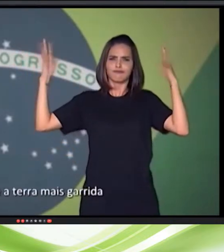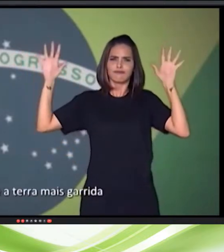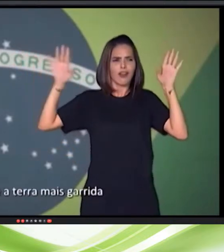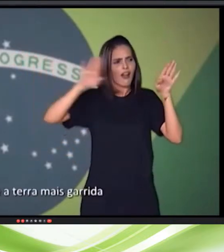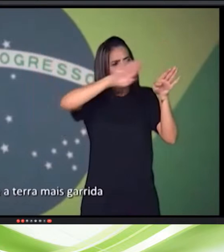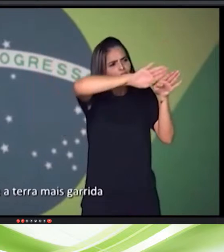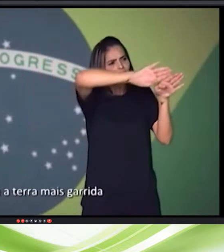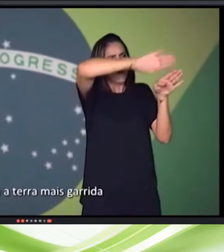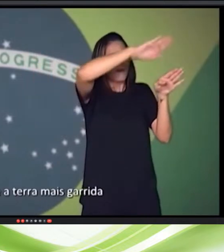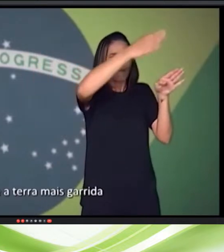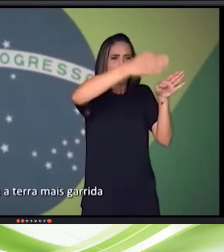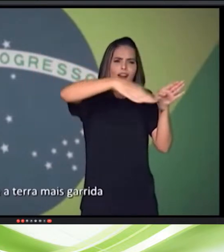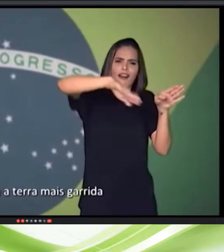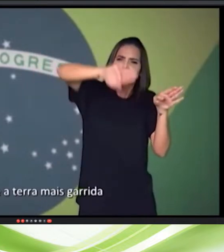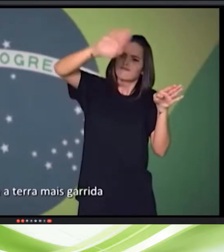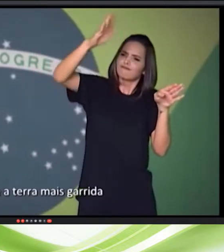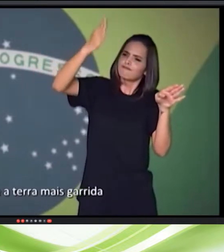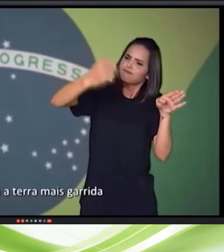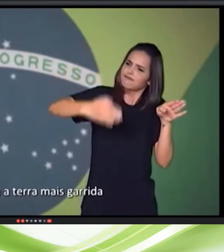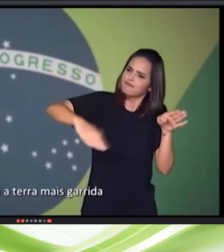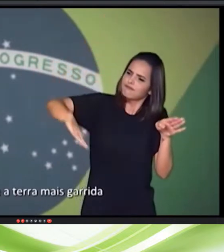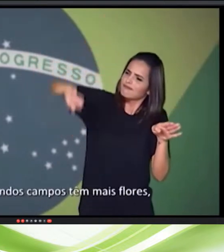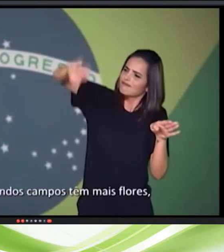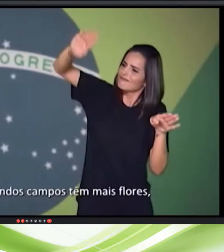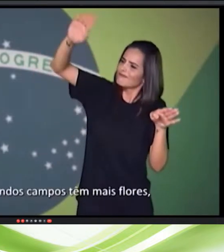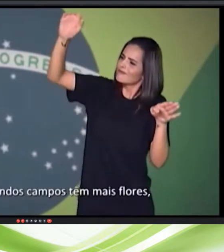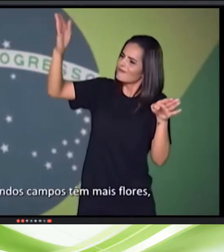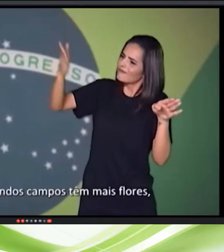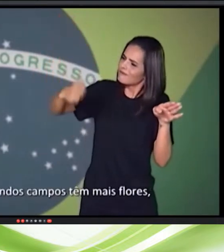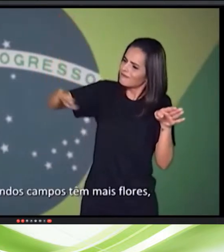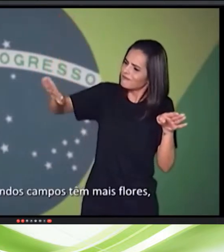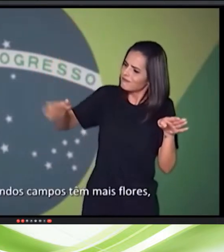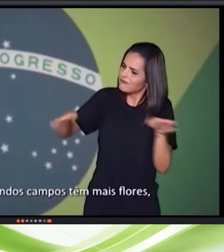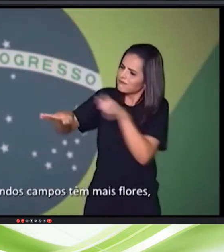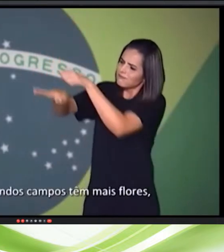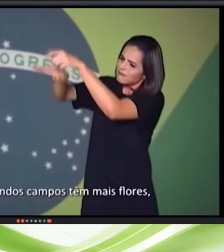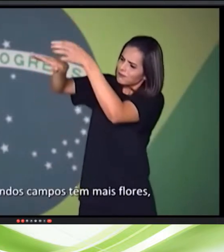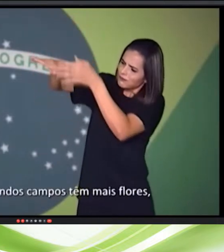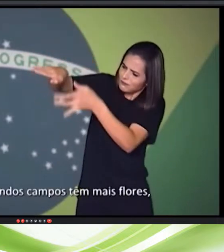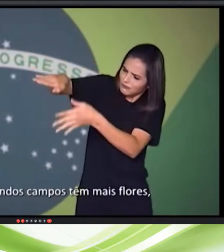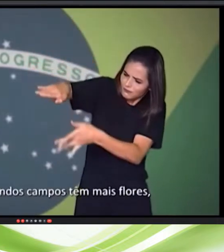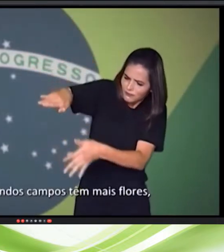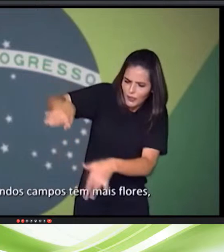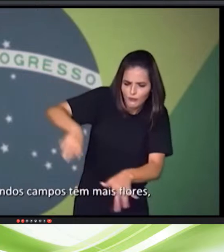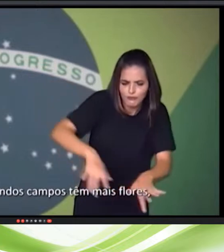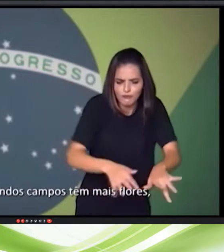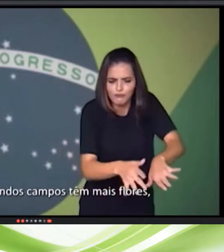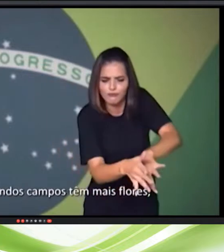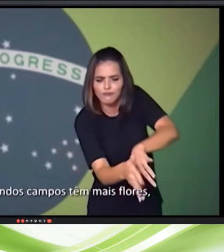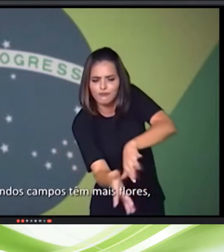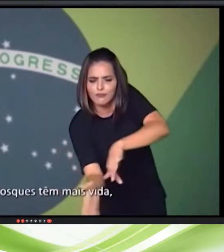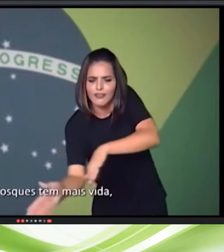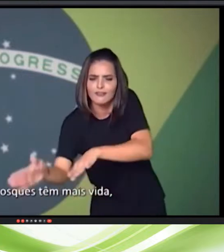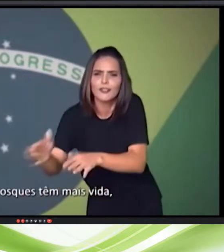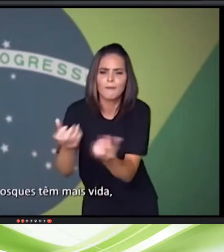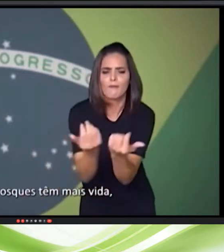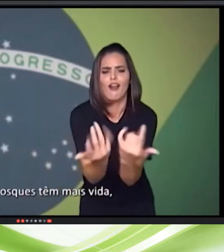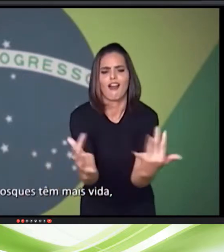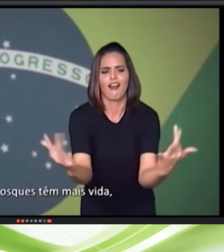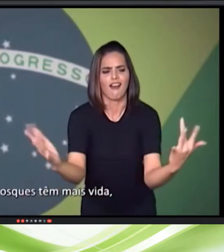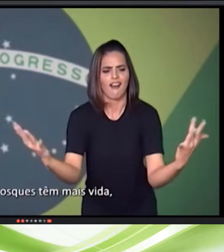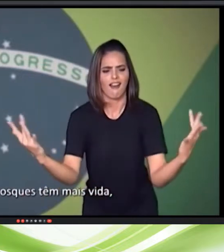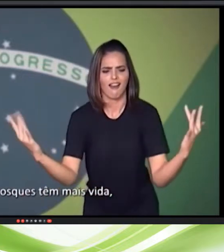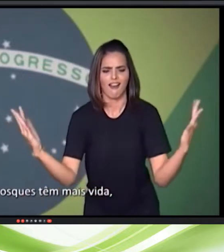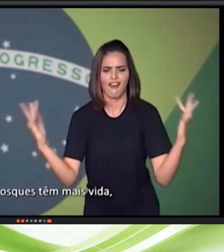terra, mas que a vida Que os visões livres campos têm mais flores Nossos